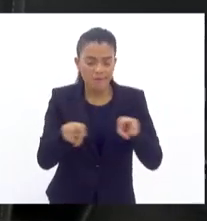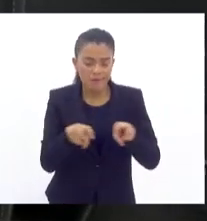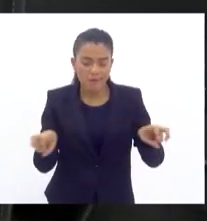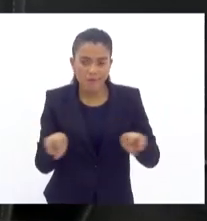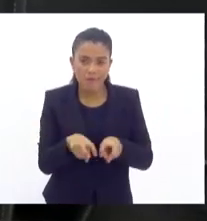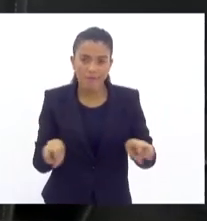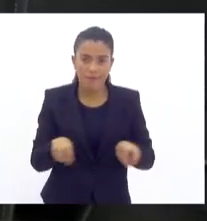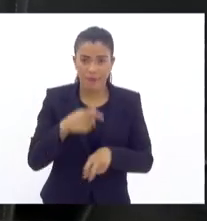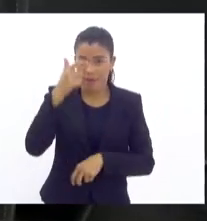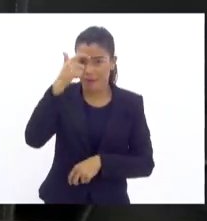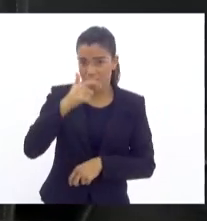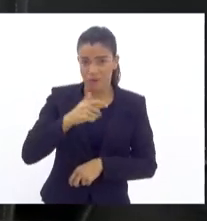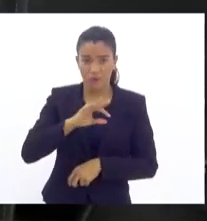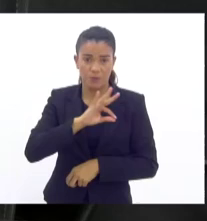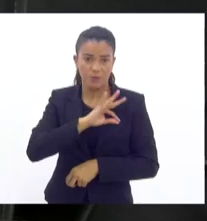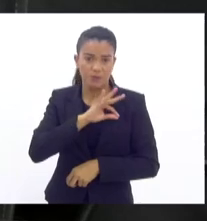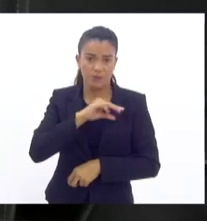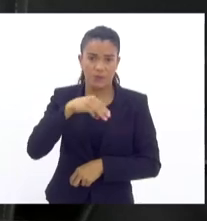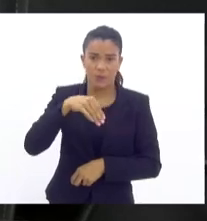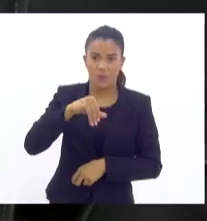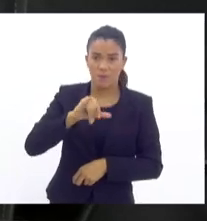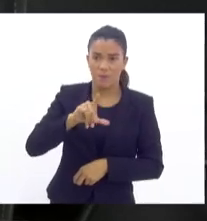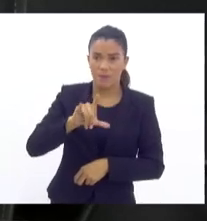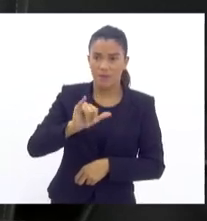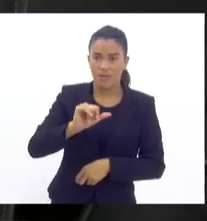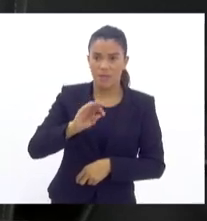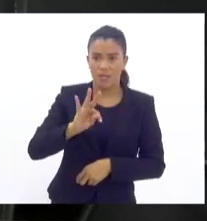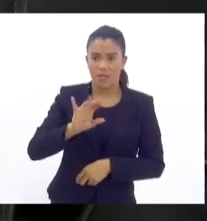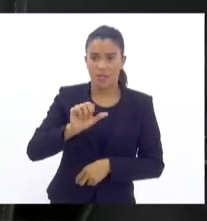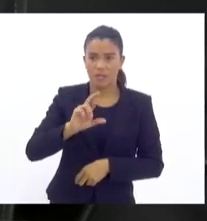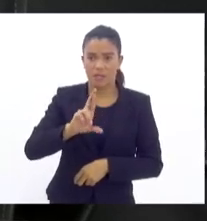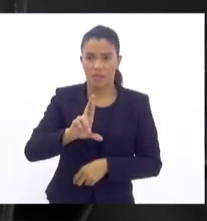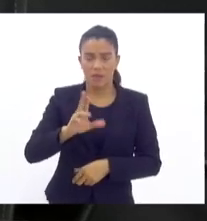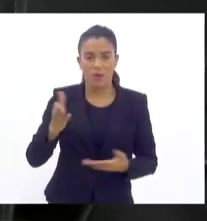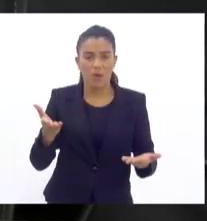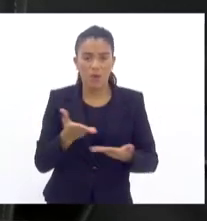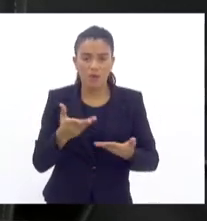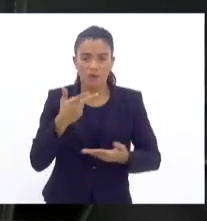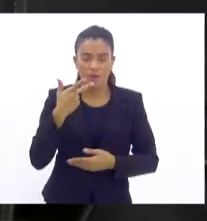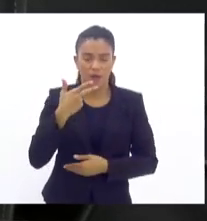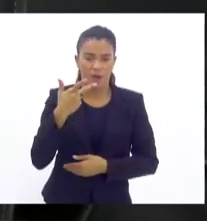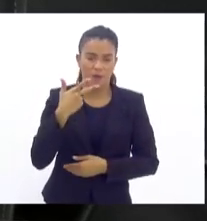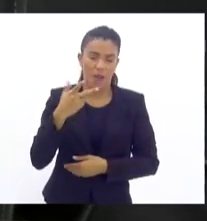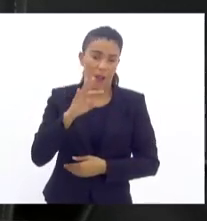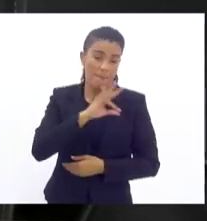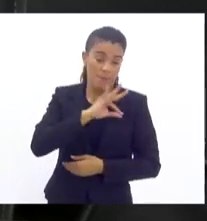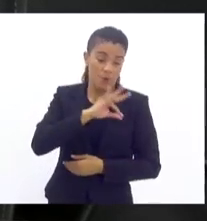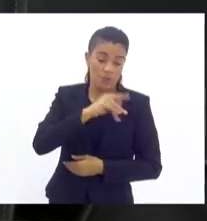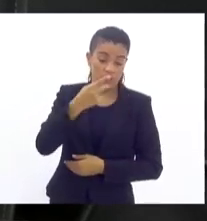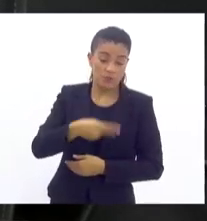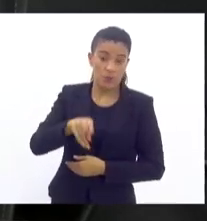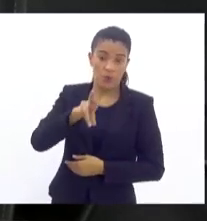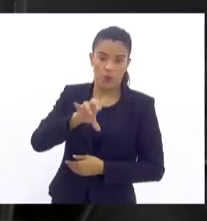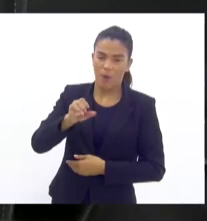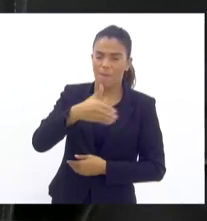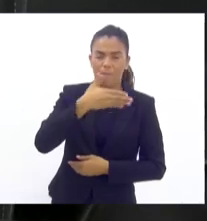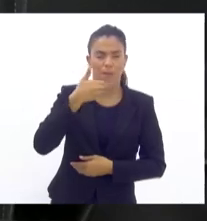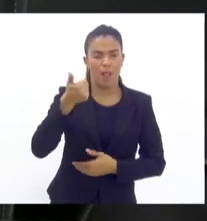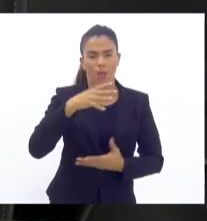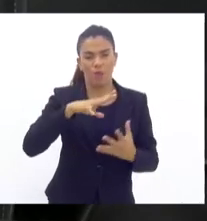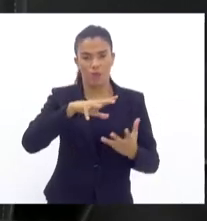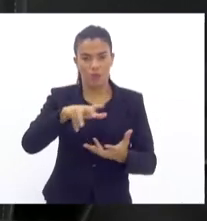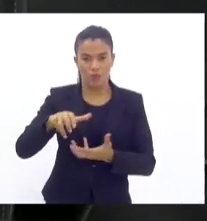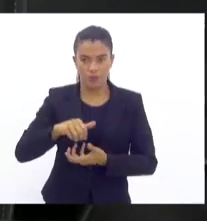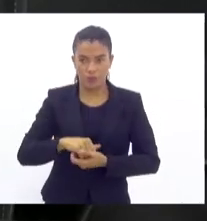Eu sou policial militar, e hoje eu digo que a nossa polícia é a melhor polícia do mundo. Sempre falo isso.